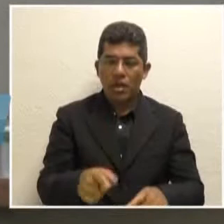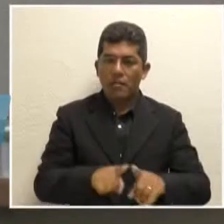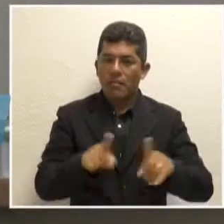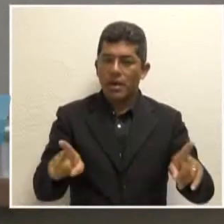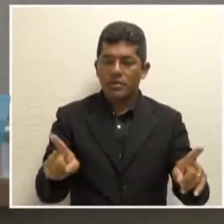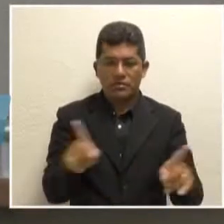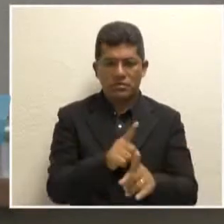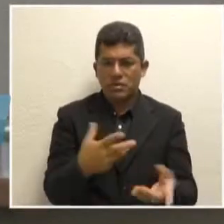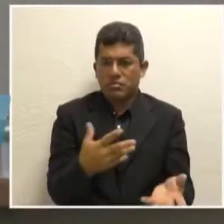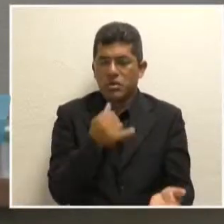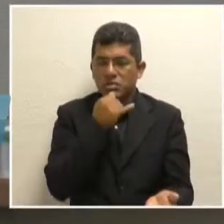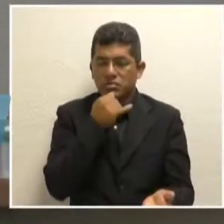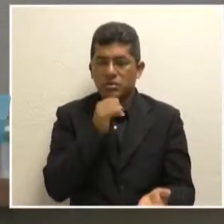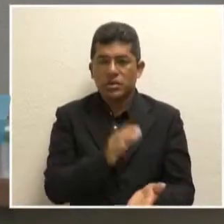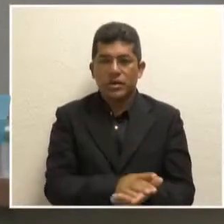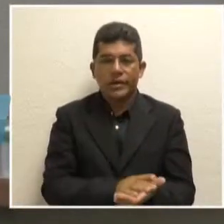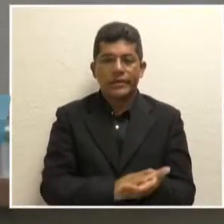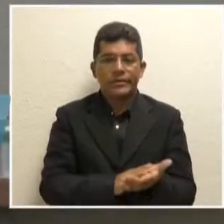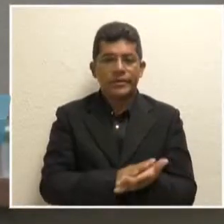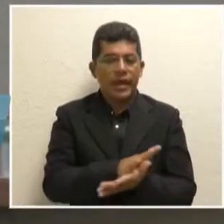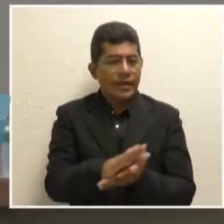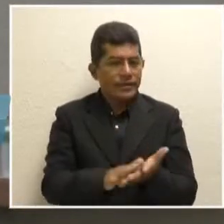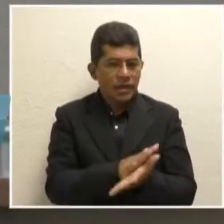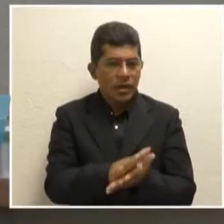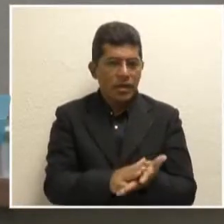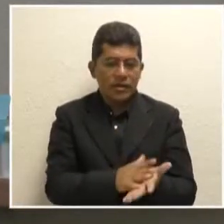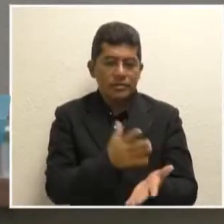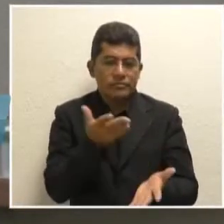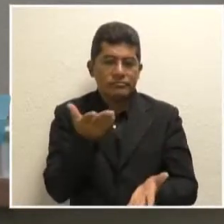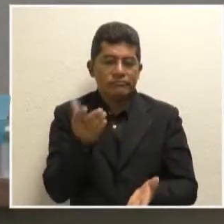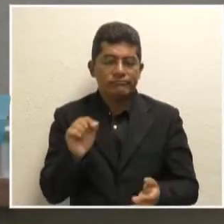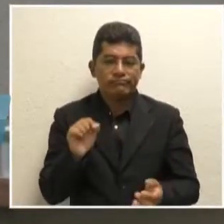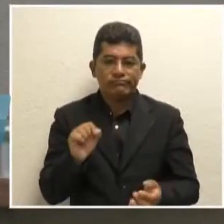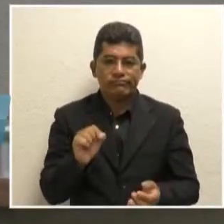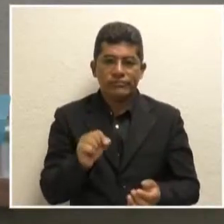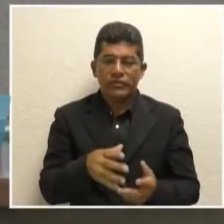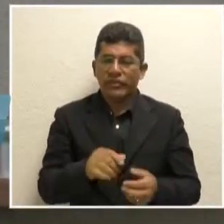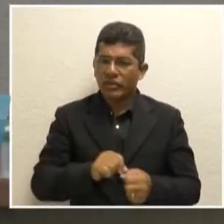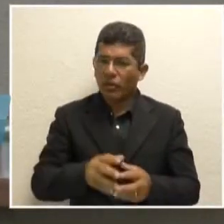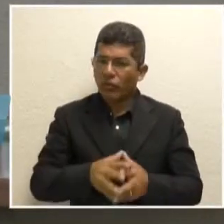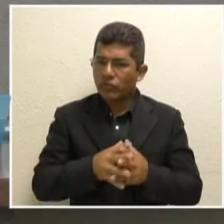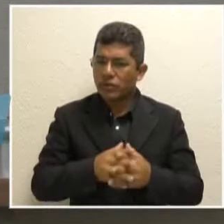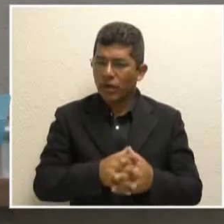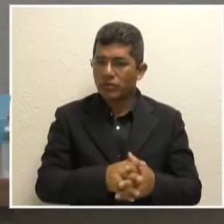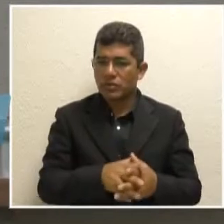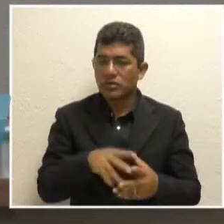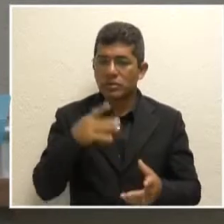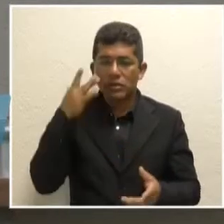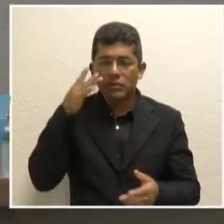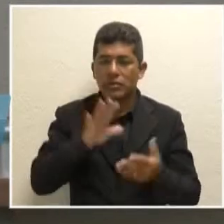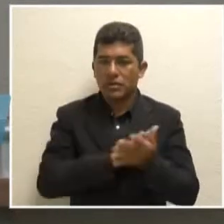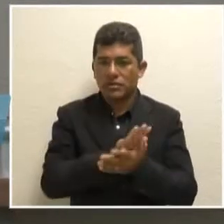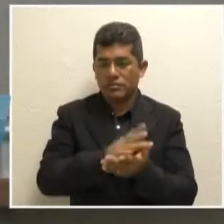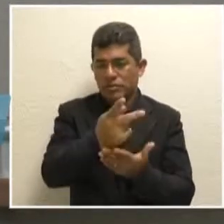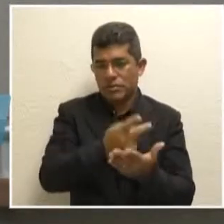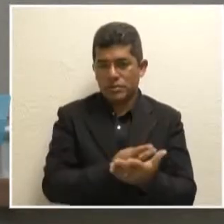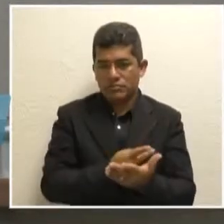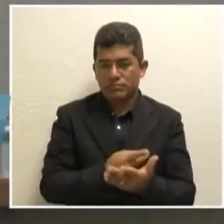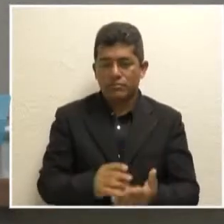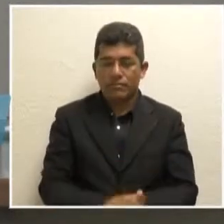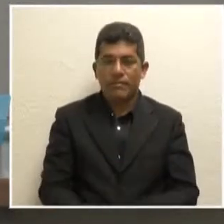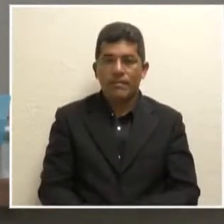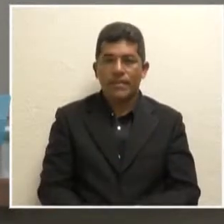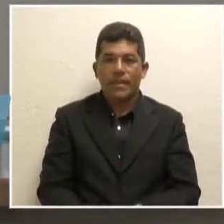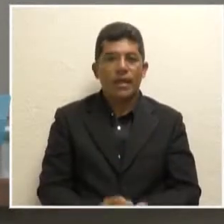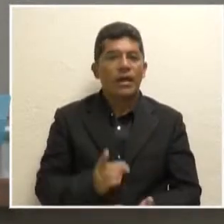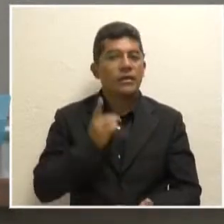queremos também nada que venha embaralhado nesse processo e aí deputado Belão